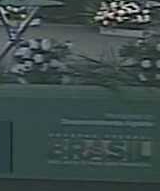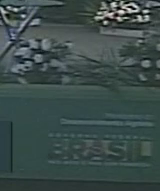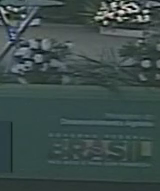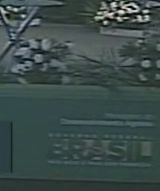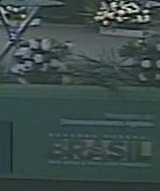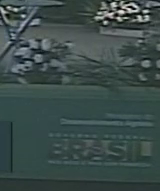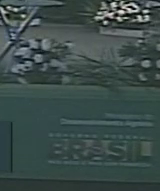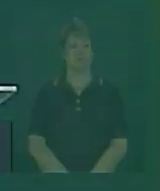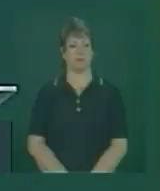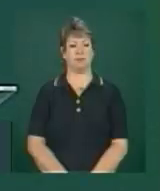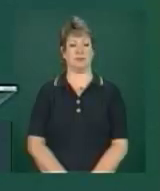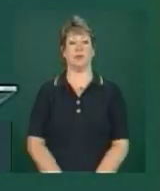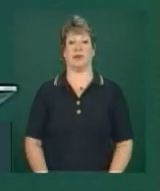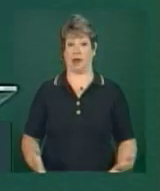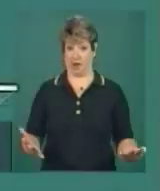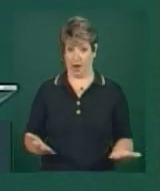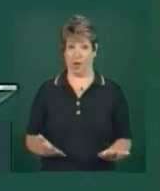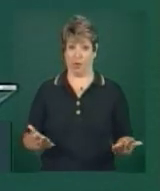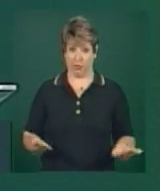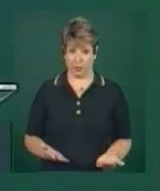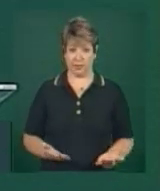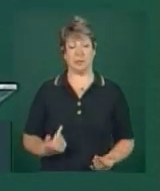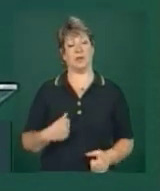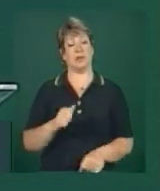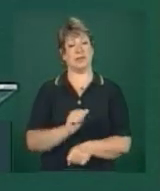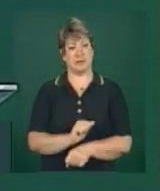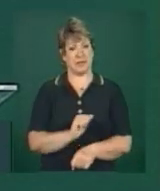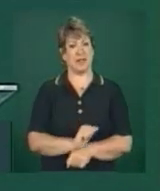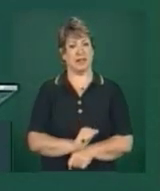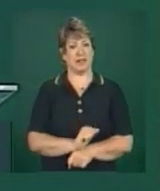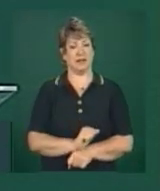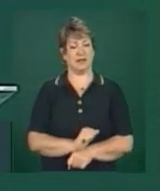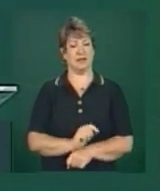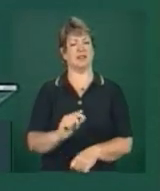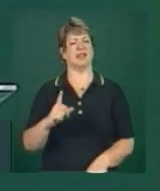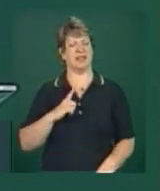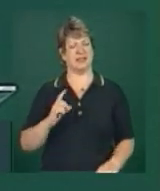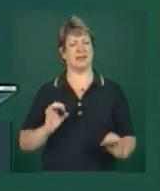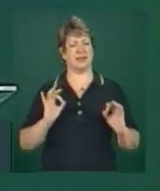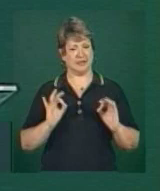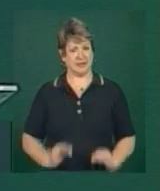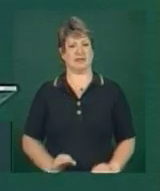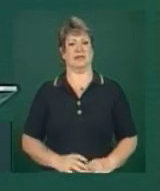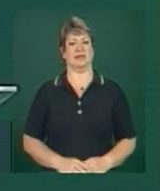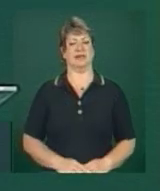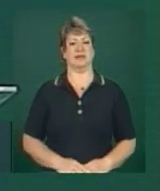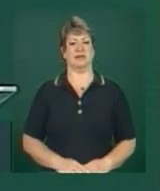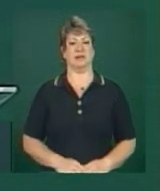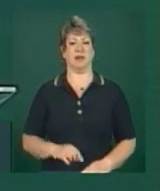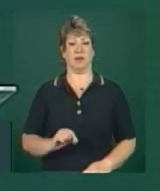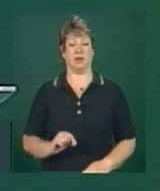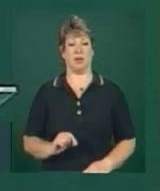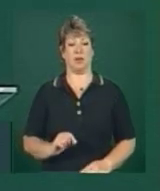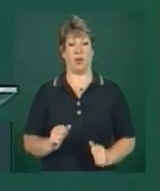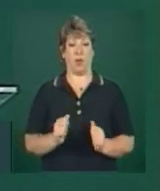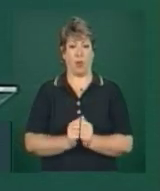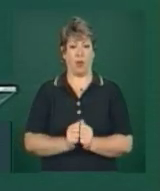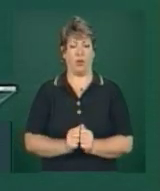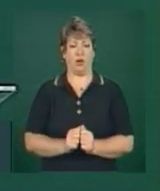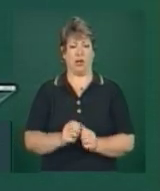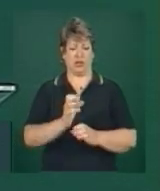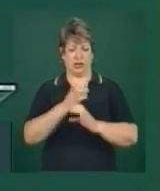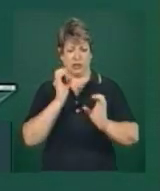agora, espero, tenho certeza que com engenheiros